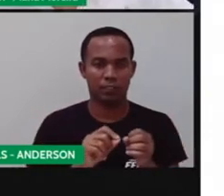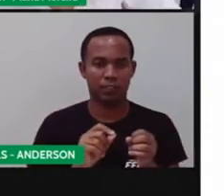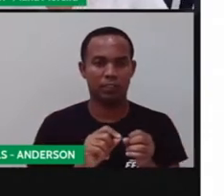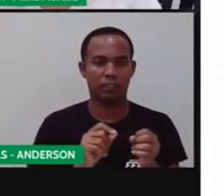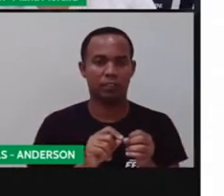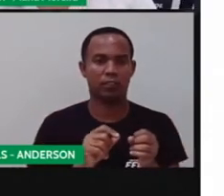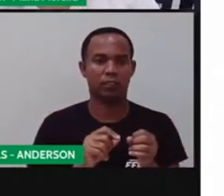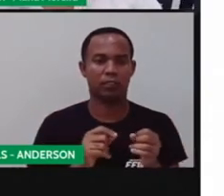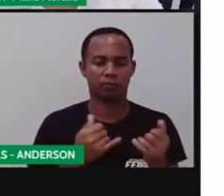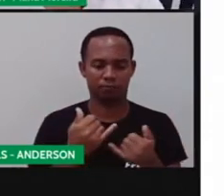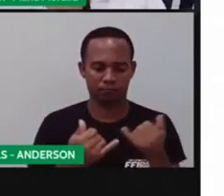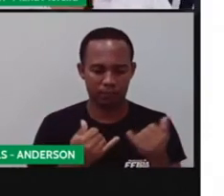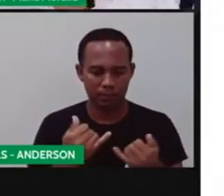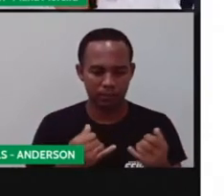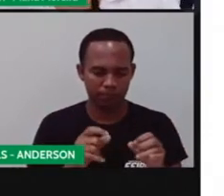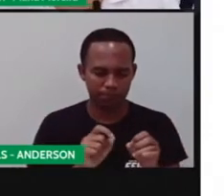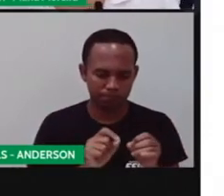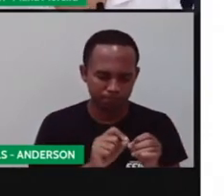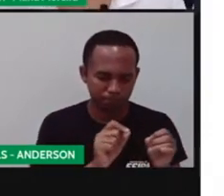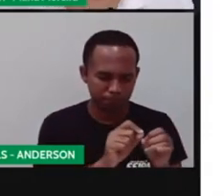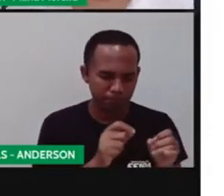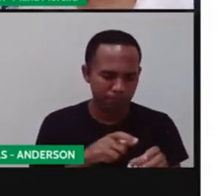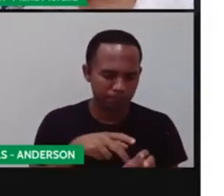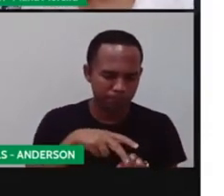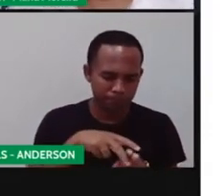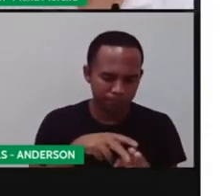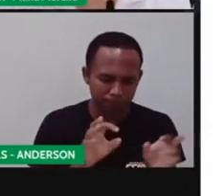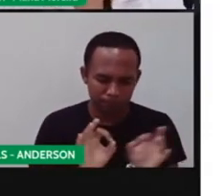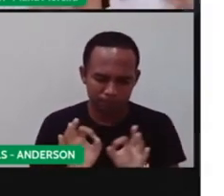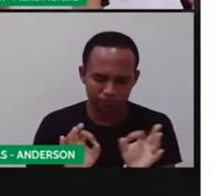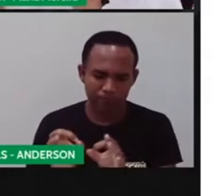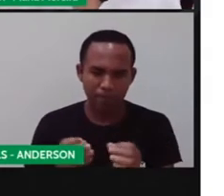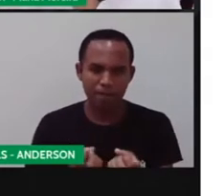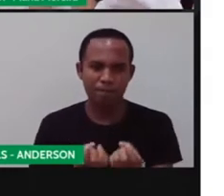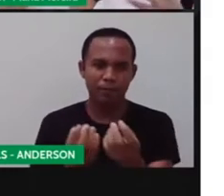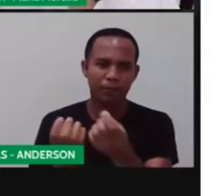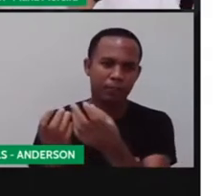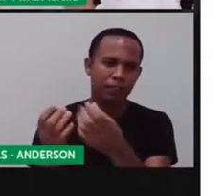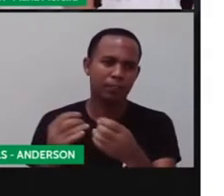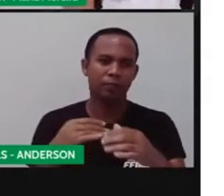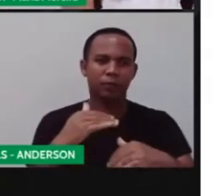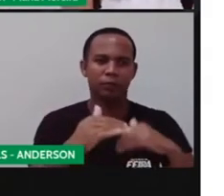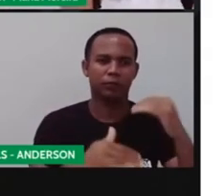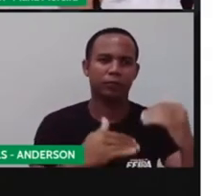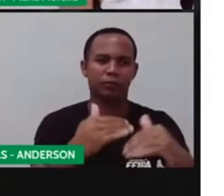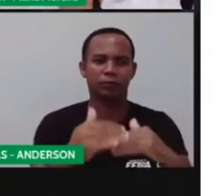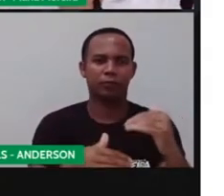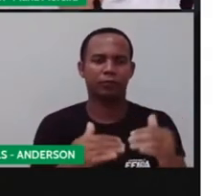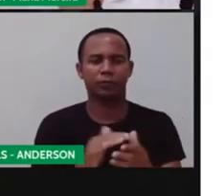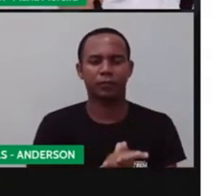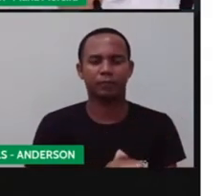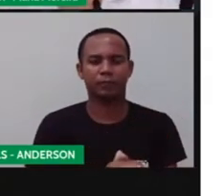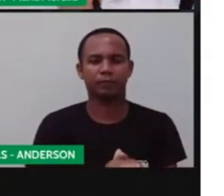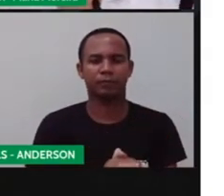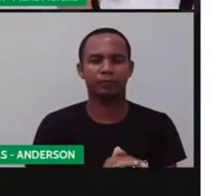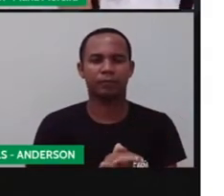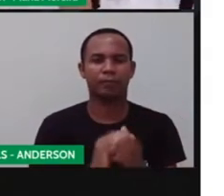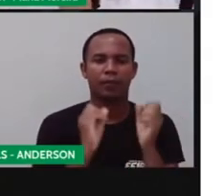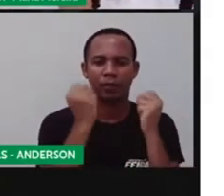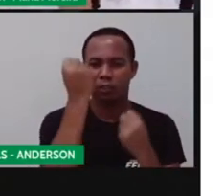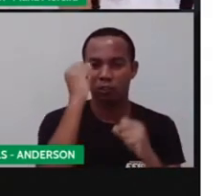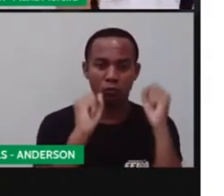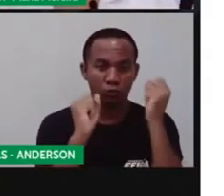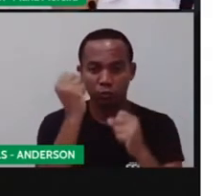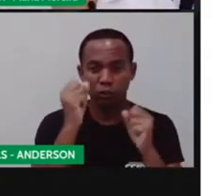madeira, aí o vizinho quer, vou fazer, vou ganhar o dinheiro. E assim foram ampliando, né? Uma indústria que não